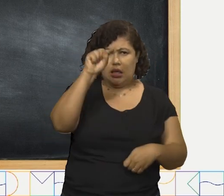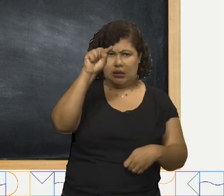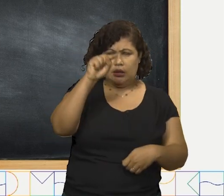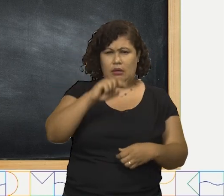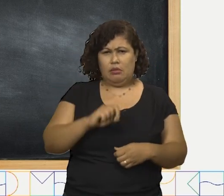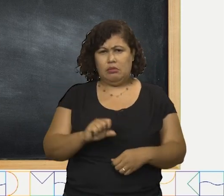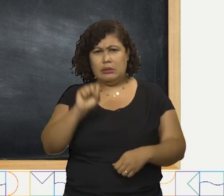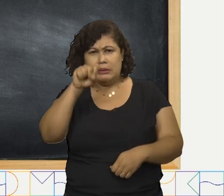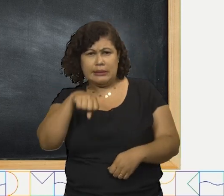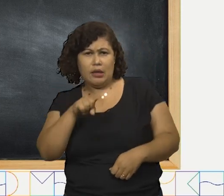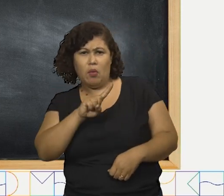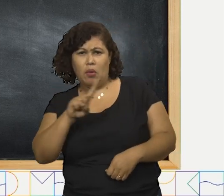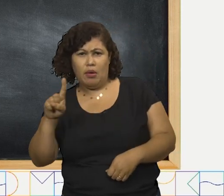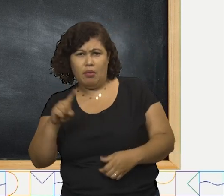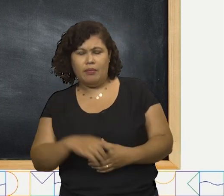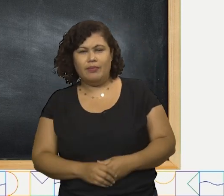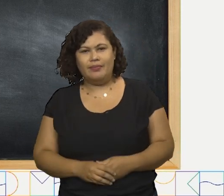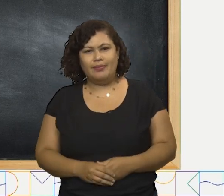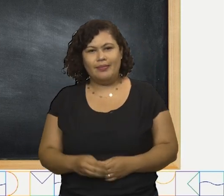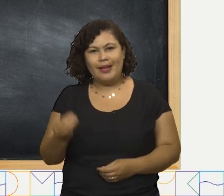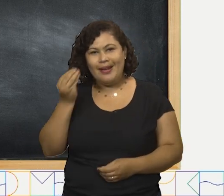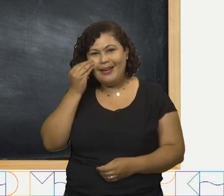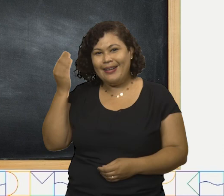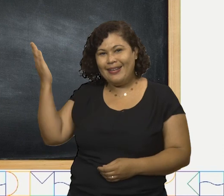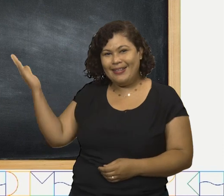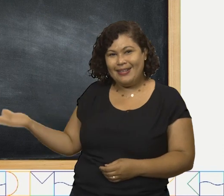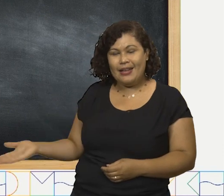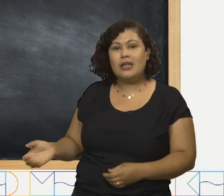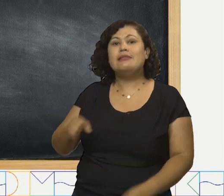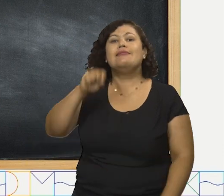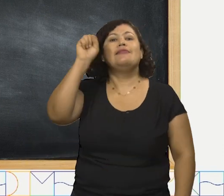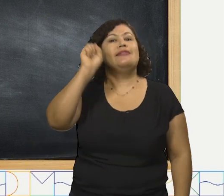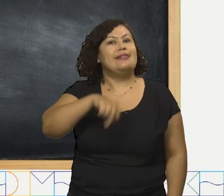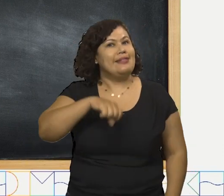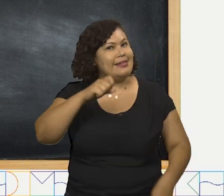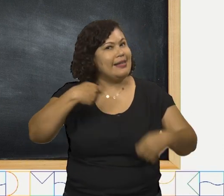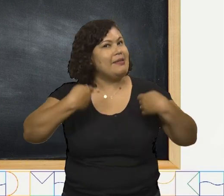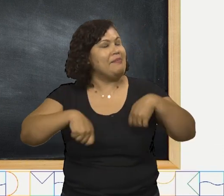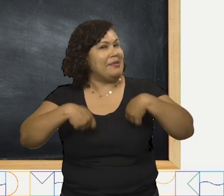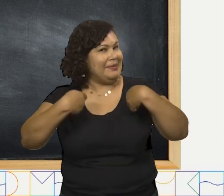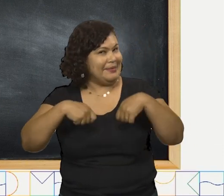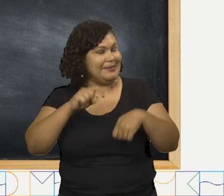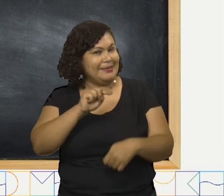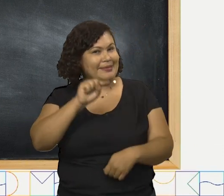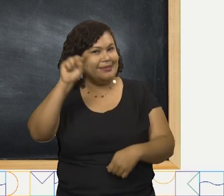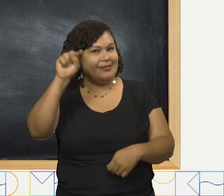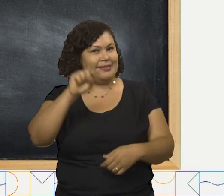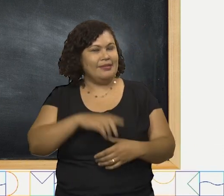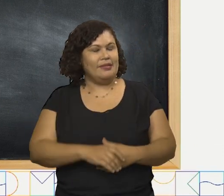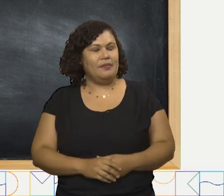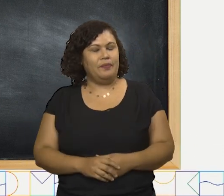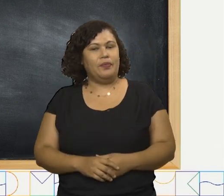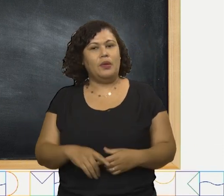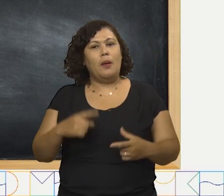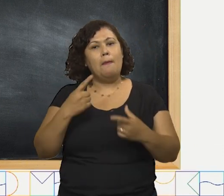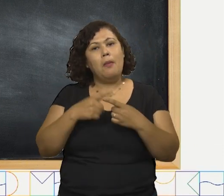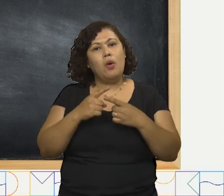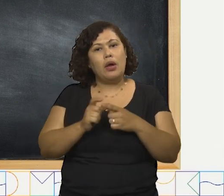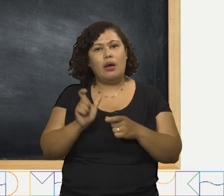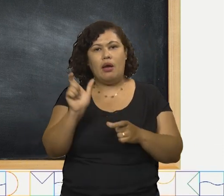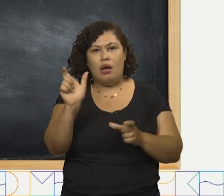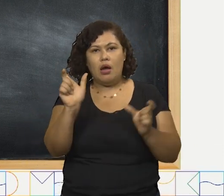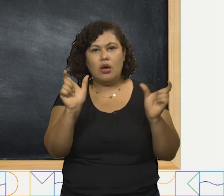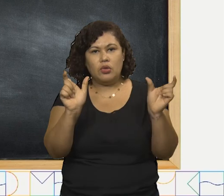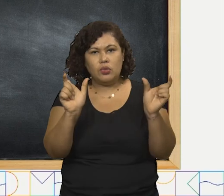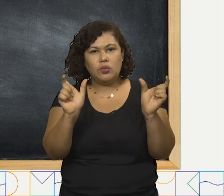acentuadas? Olhem a resposta. Sim, claro que devem ser acentuadas. Afinal,